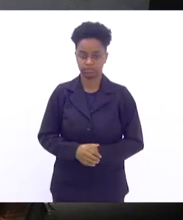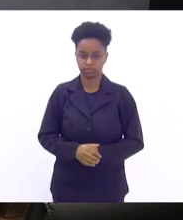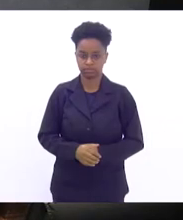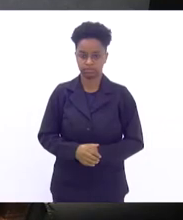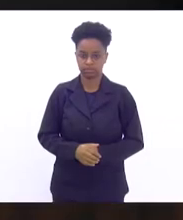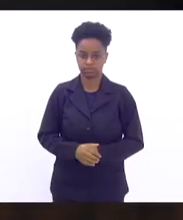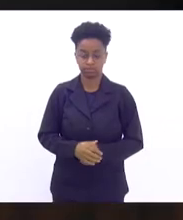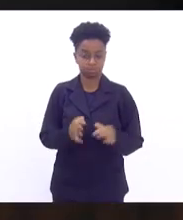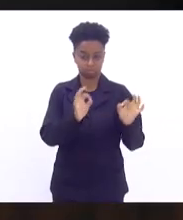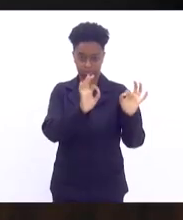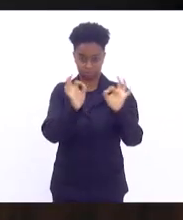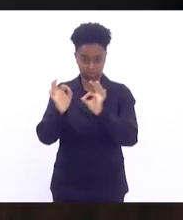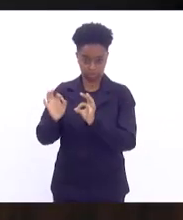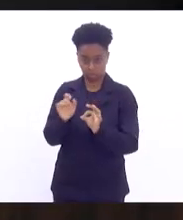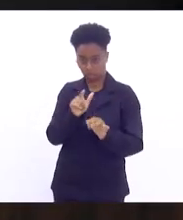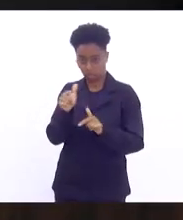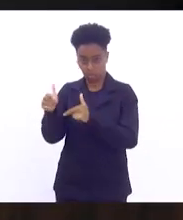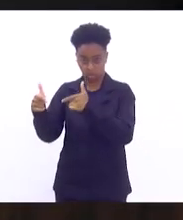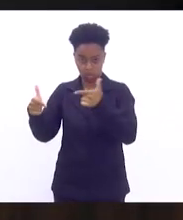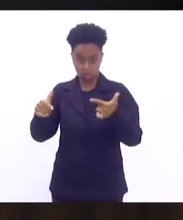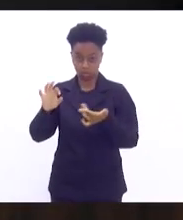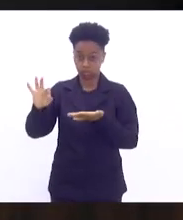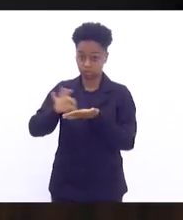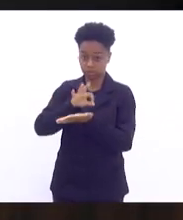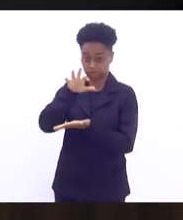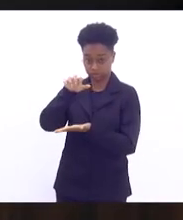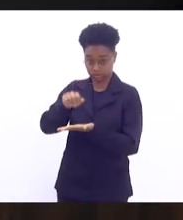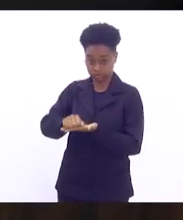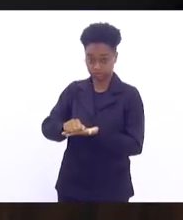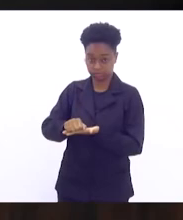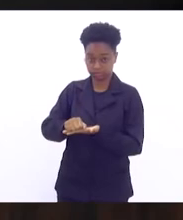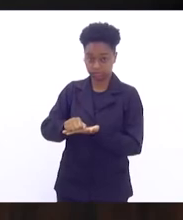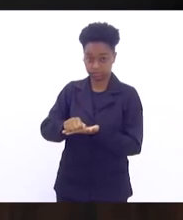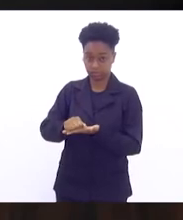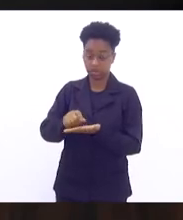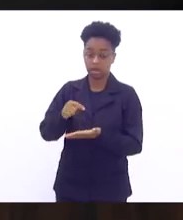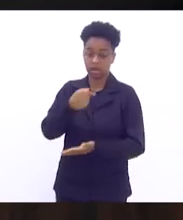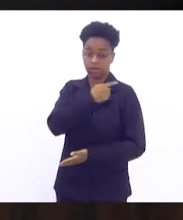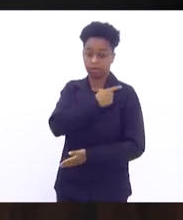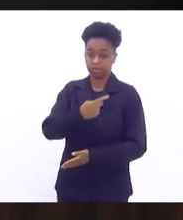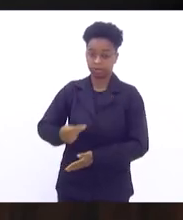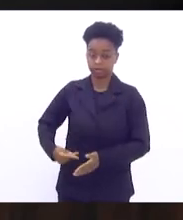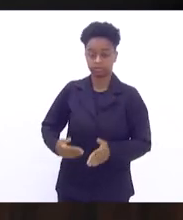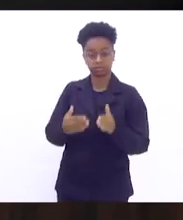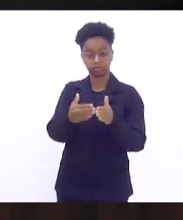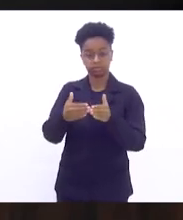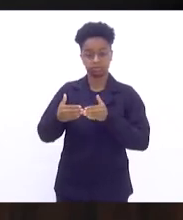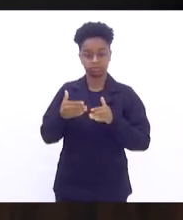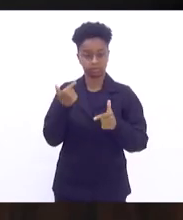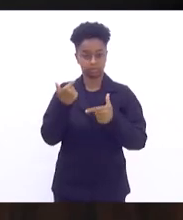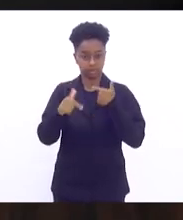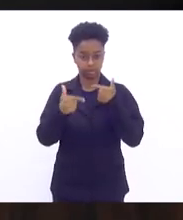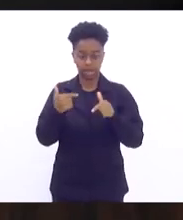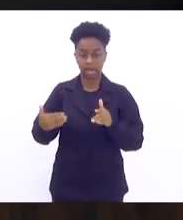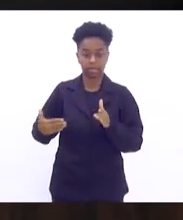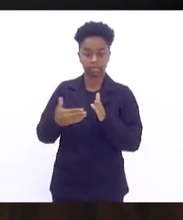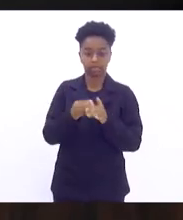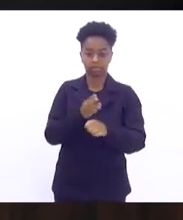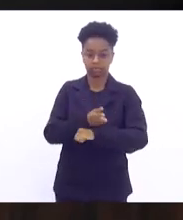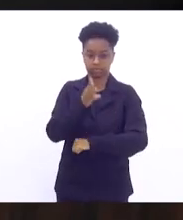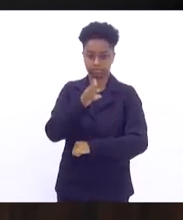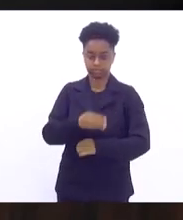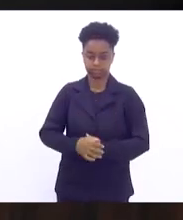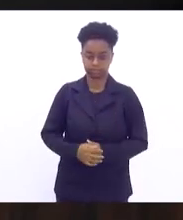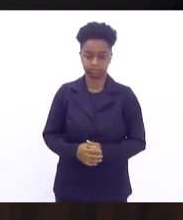não havendo mais nenhum orador inscrito a presidência suspende os trabalhos até as 15 horas